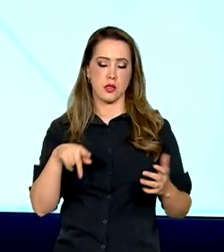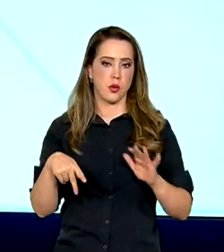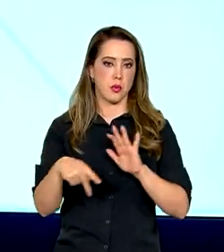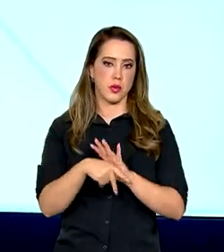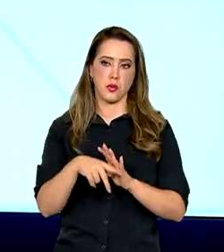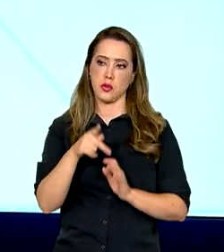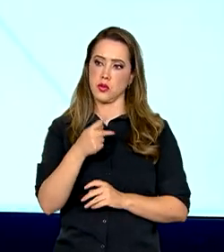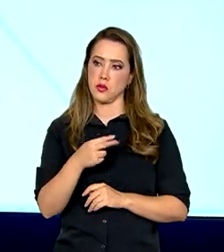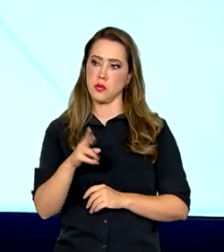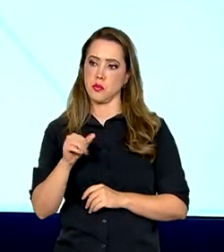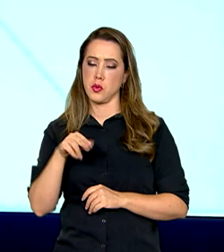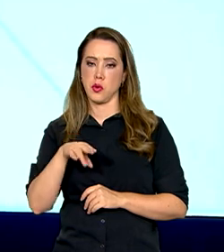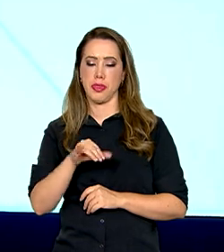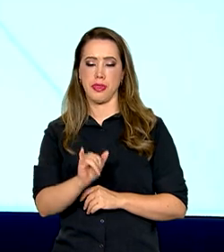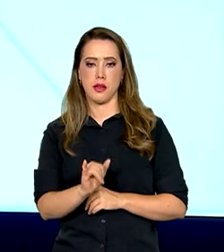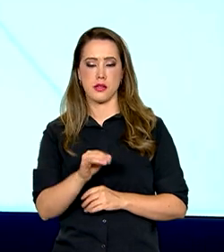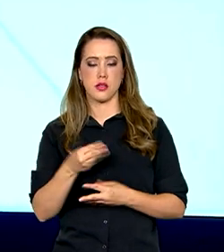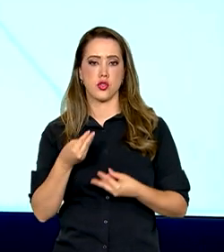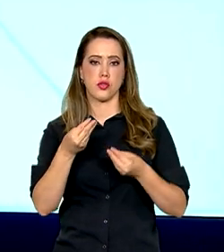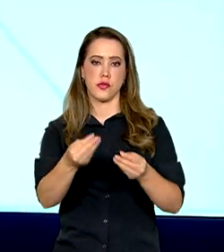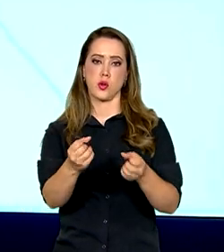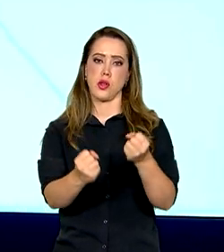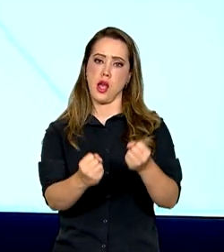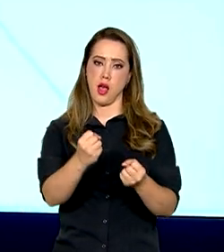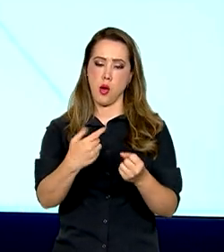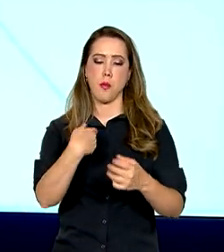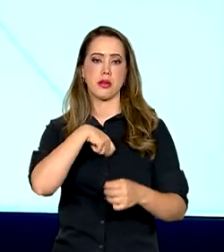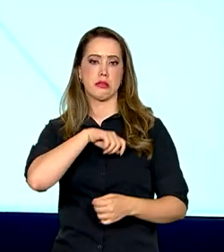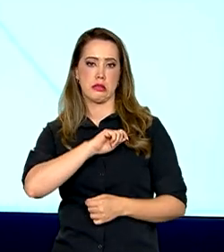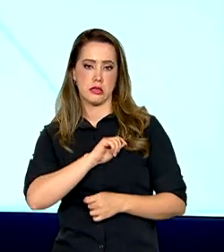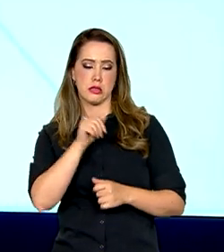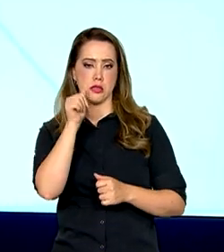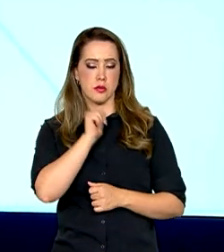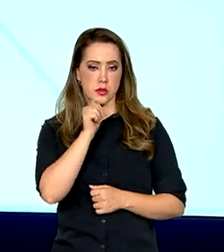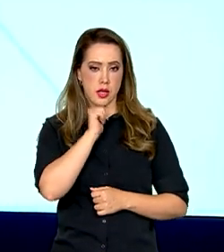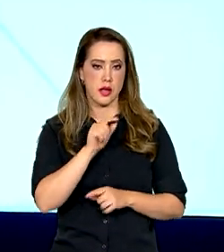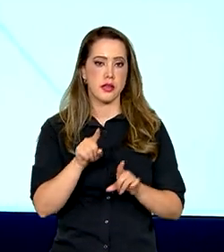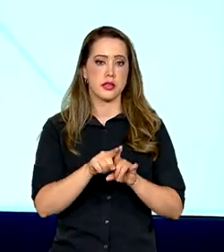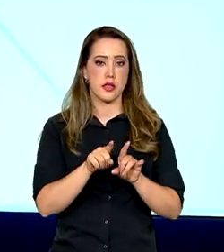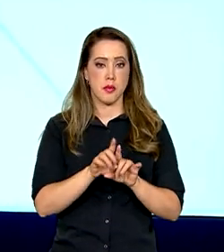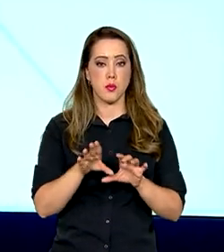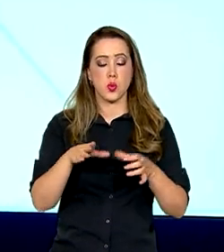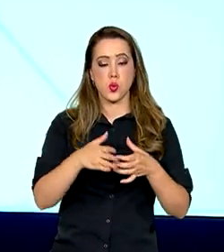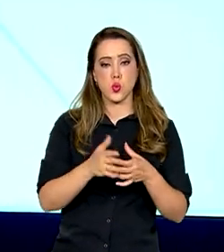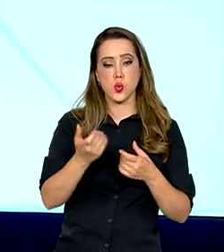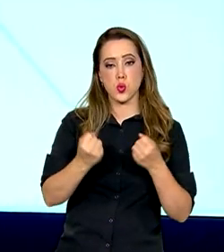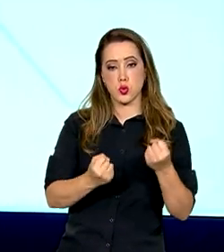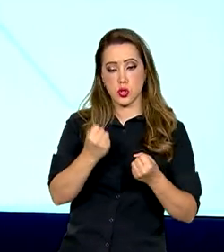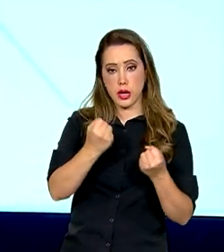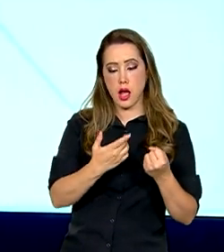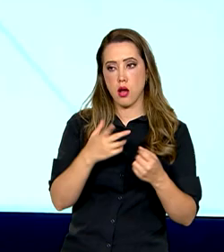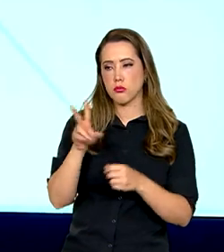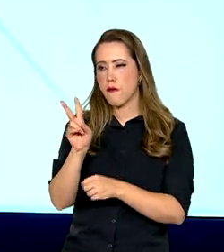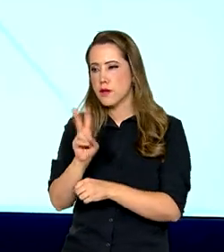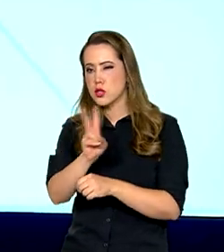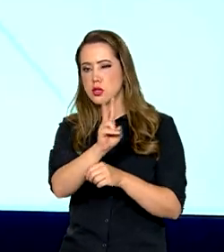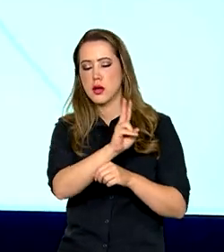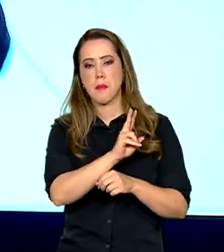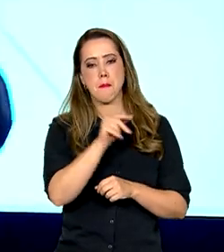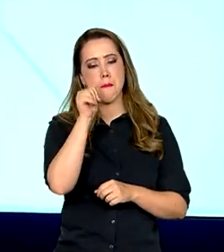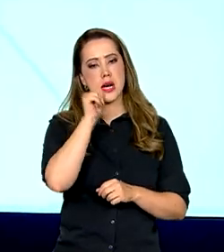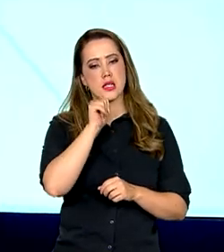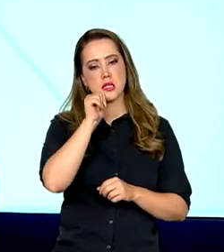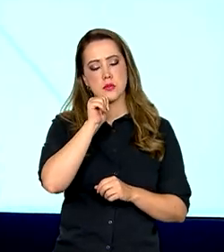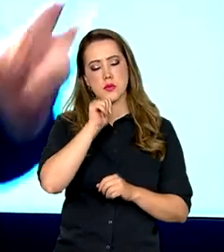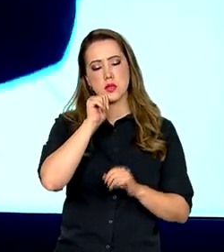Pronace, nós doamos viaturas para as delegacias da mulher e para as patrulhas Maria da Penha, viaturas e equipamentos. O